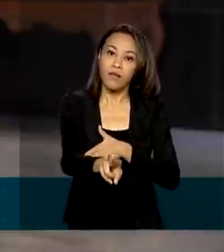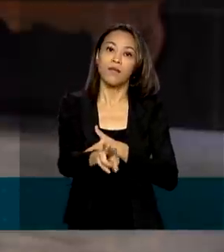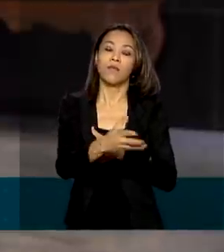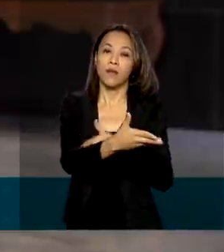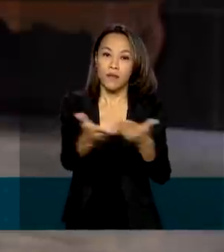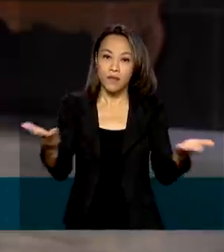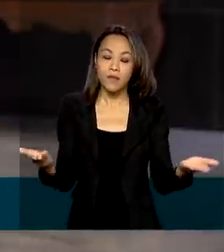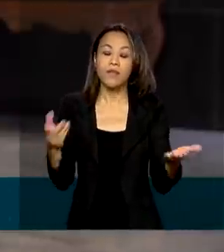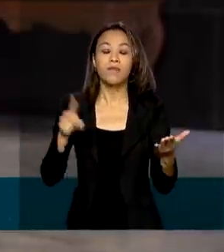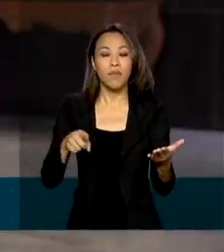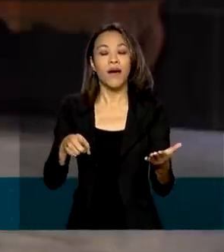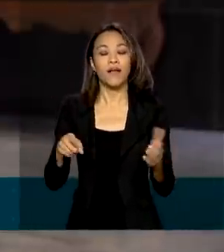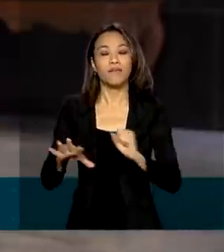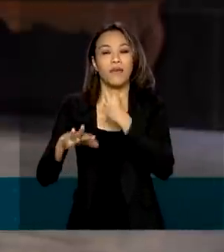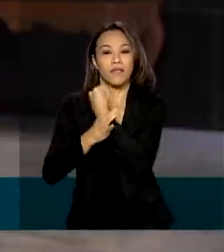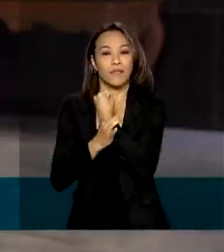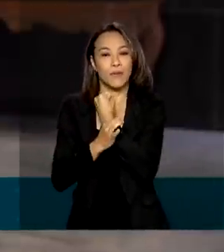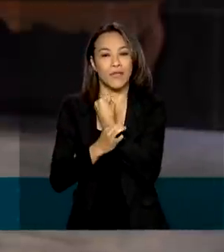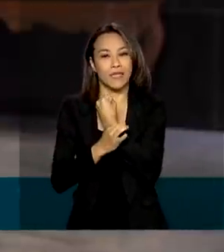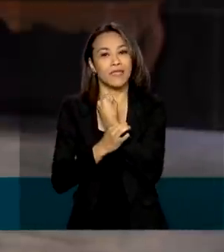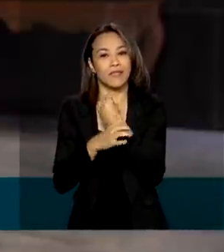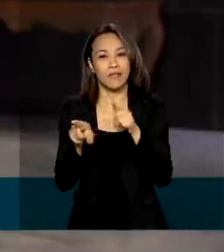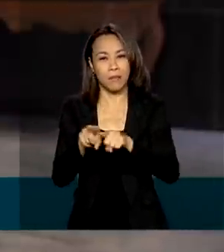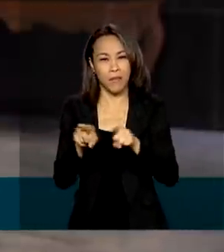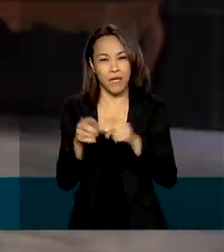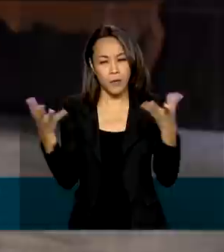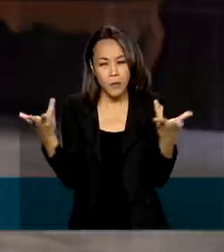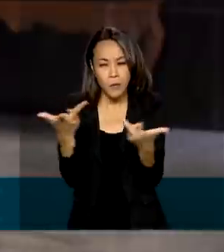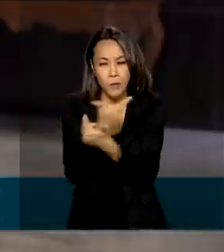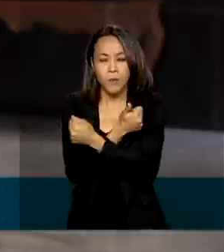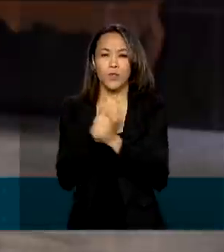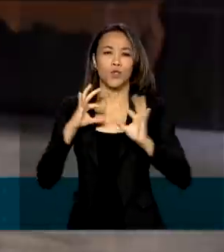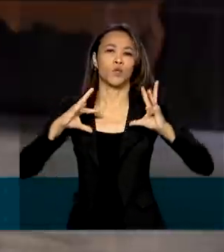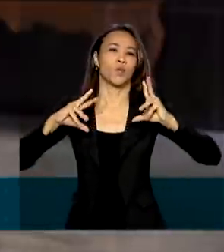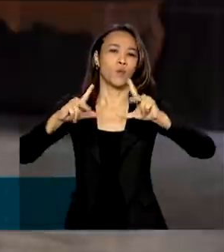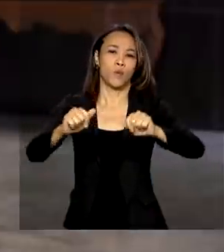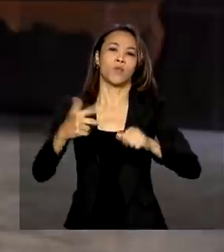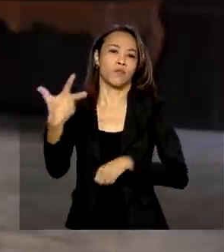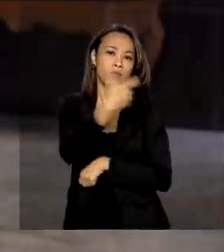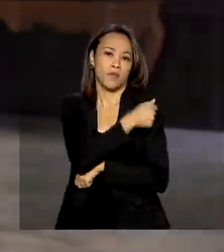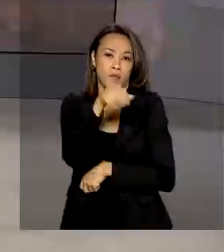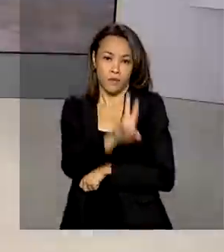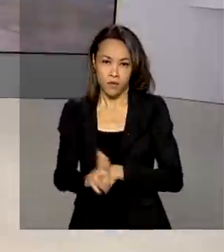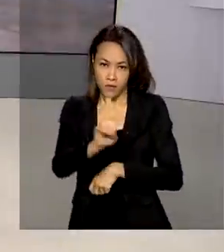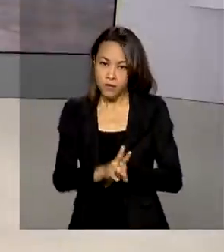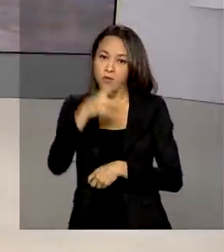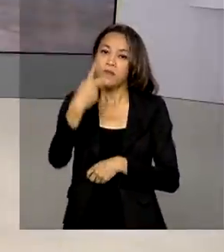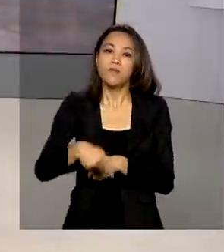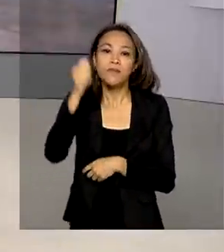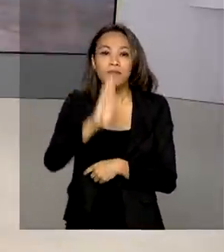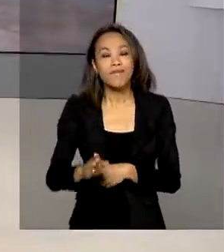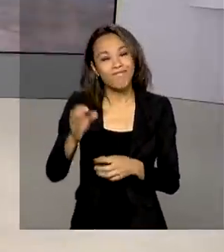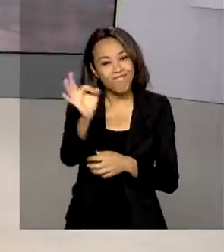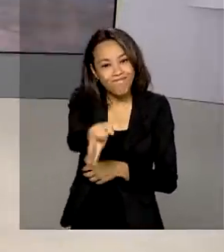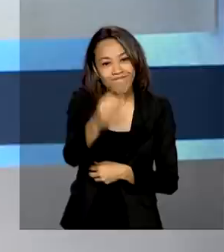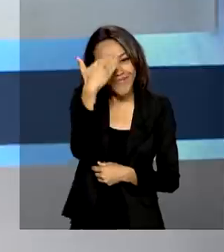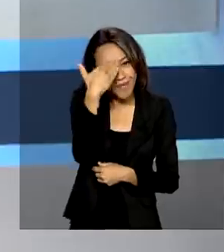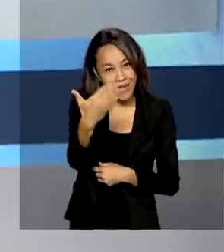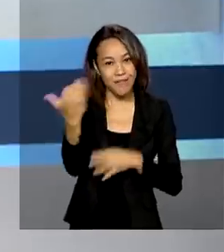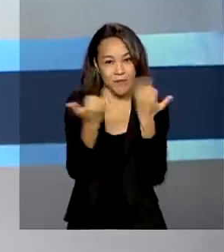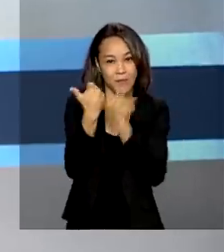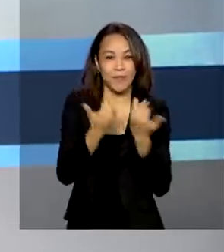eficácia e a segurança de todas as vacinas utilizadas no Brasil. Renato? Tá certo, Glauco. Muito obrigada pelas suas informações.